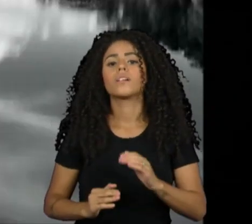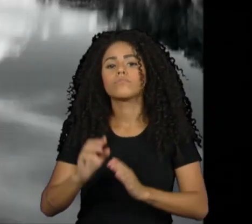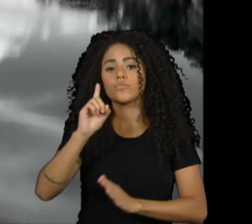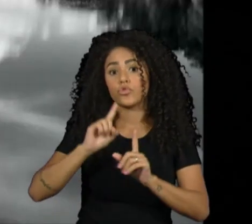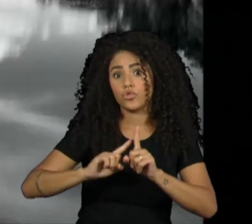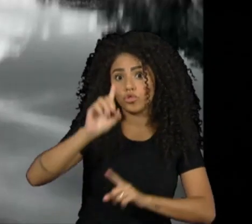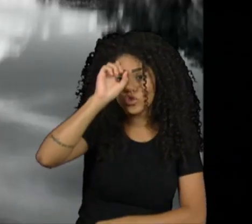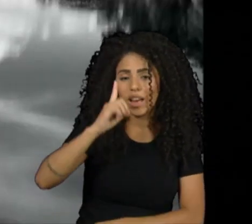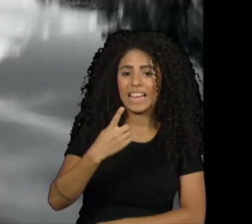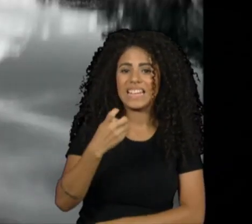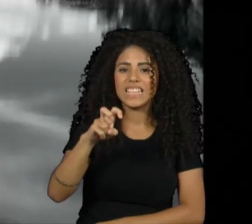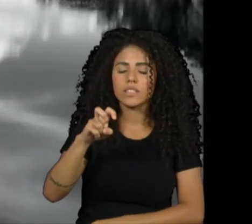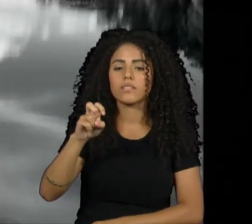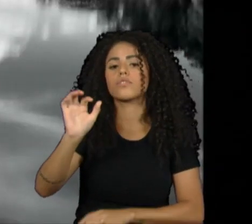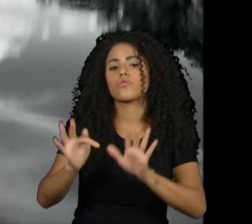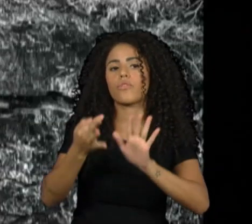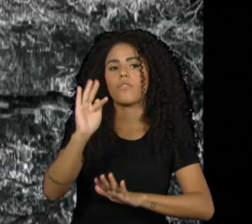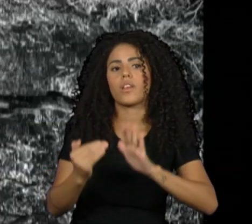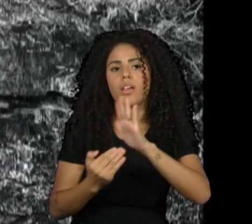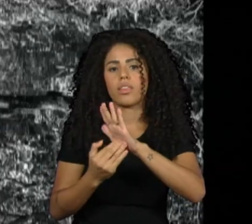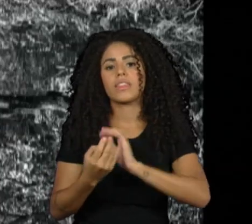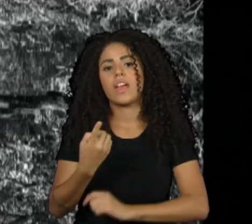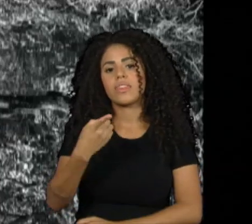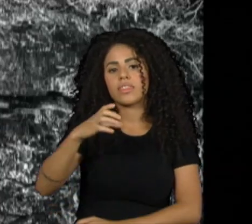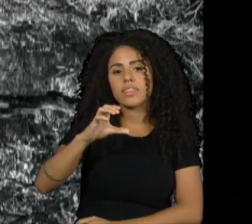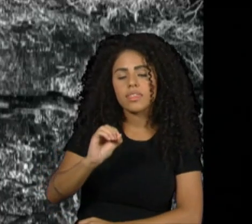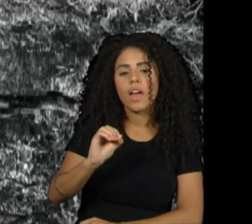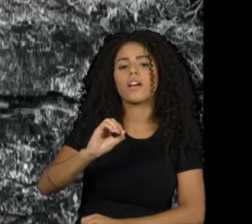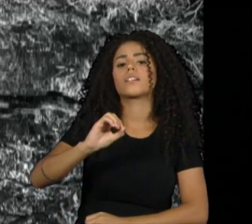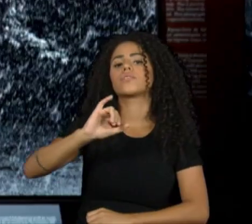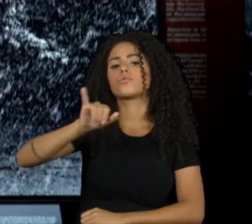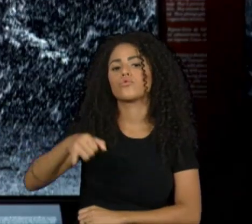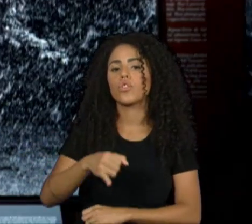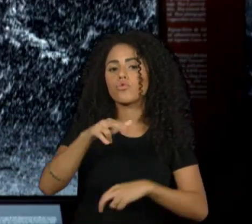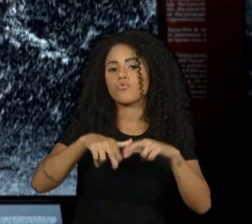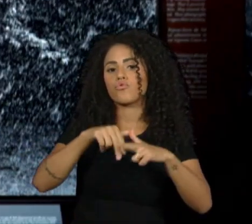quando segue para o Museu do Amanhã, no Rio de Janeiro.